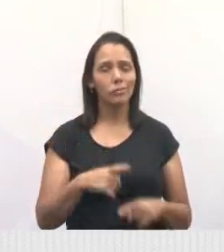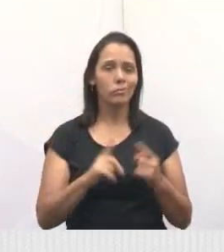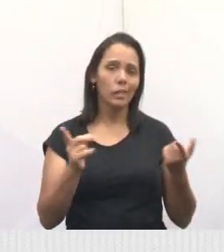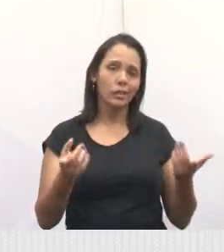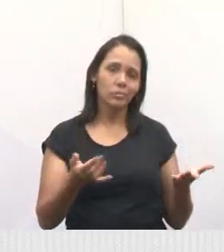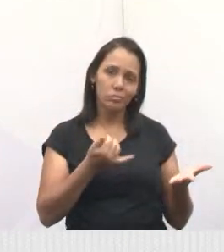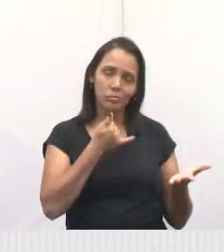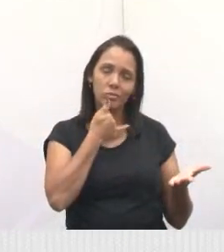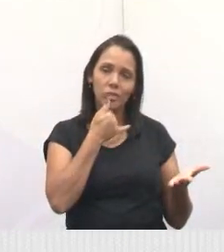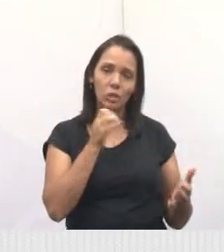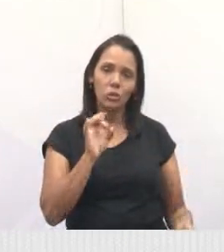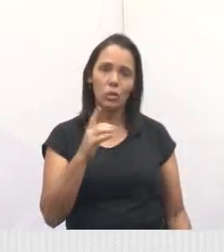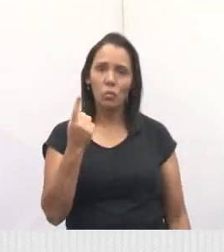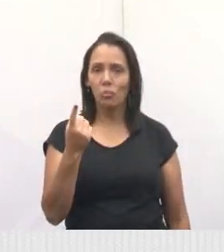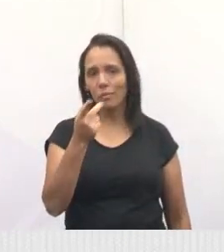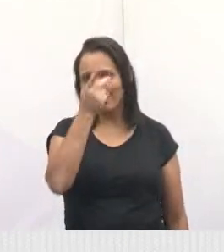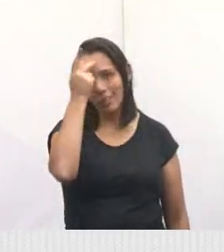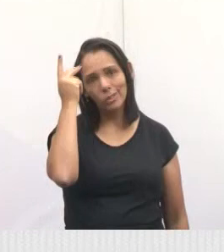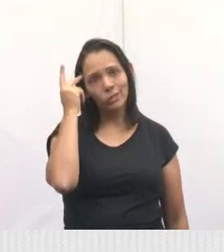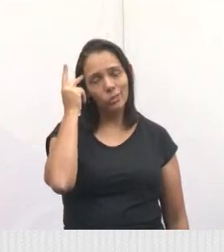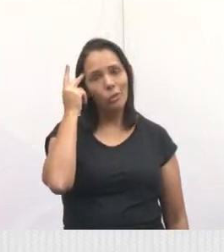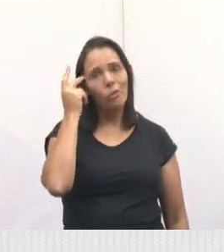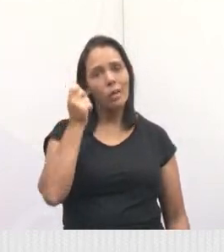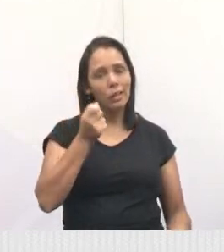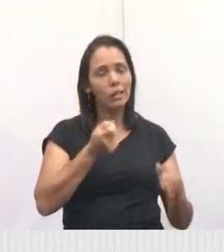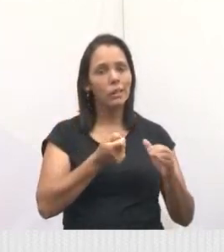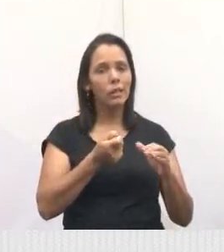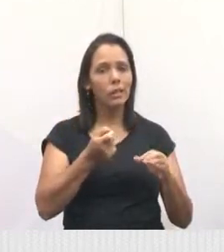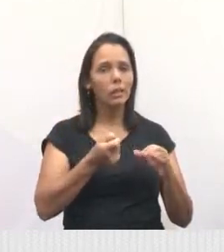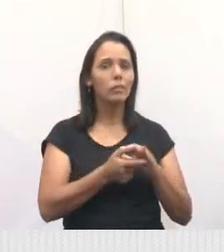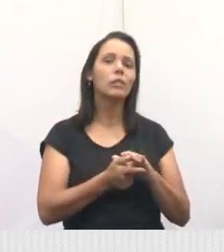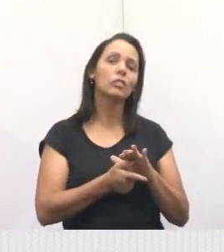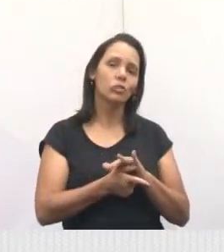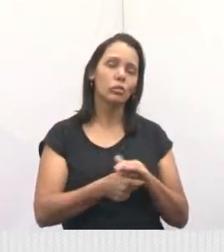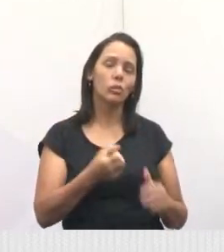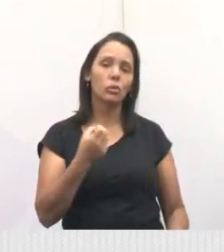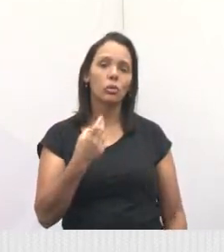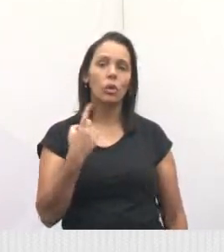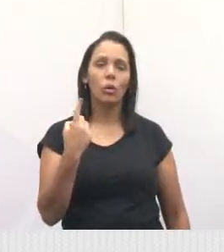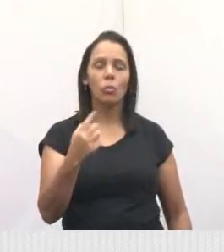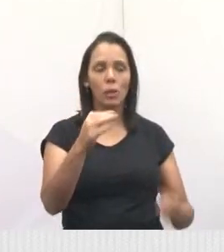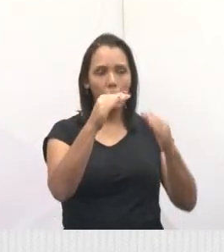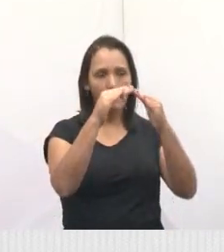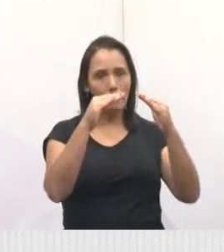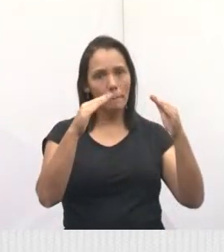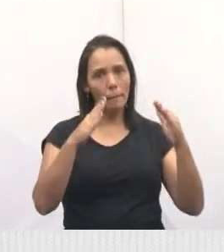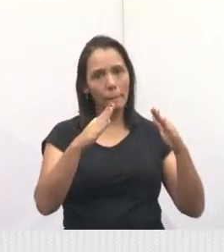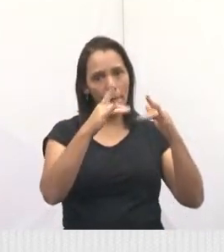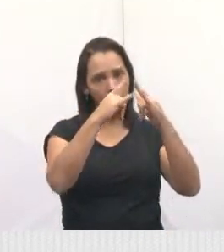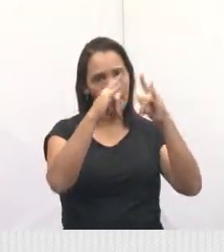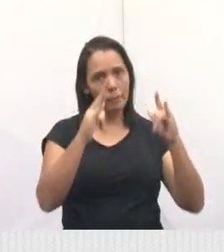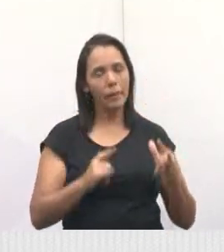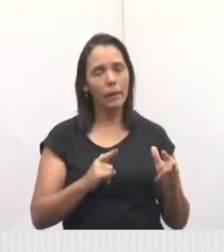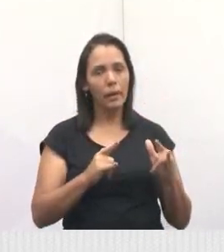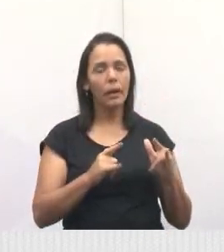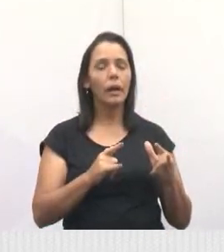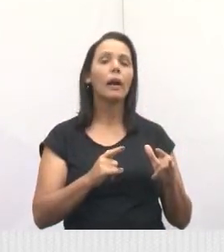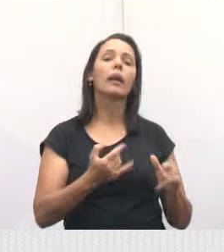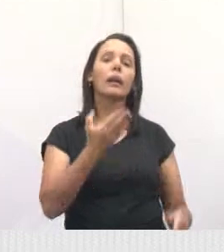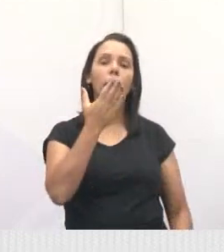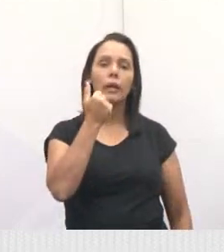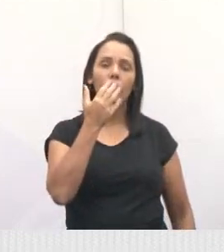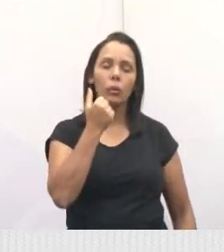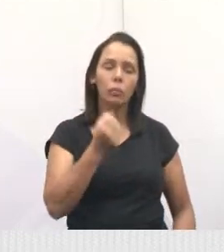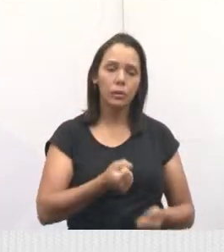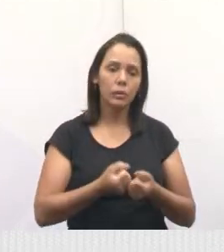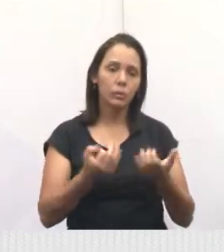só uma pessoa, Simone? Que depositou um valor e só uma barraca que doou a ração. Então, fica aí meu agradecimento para essas pessoas, né,